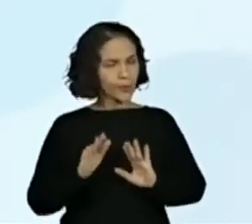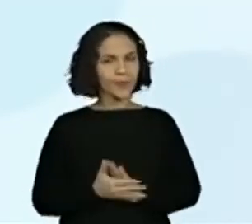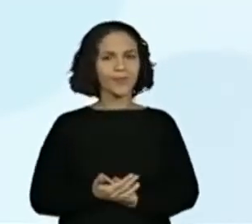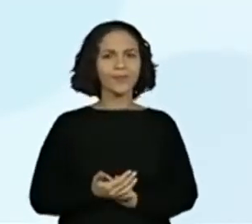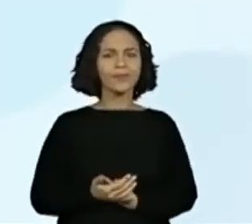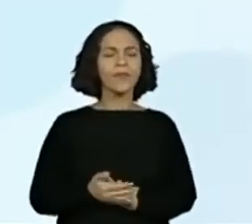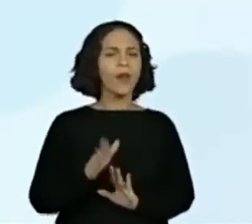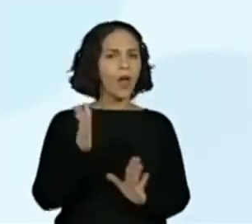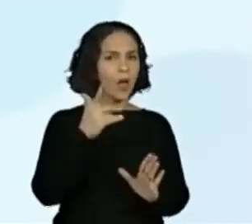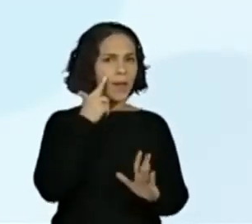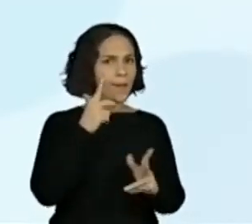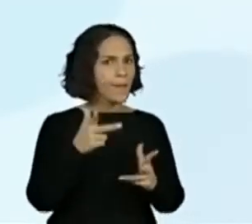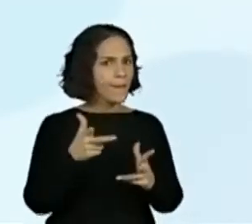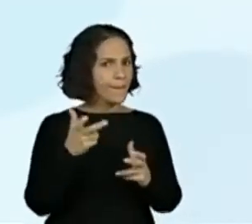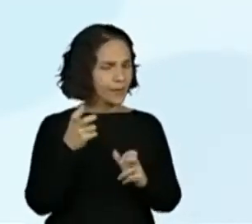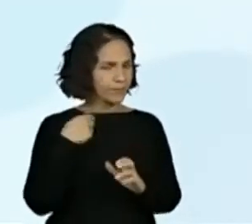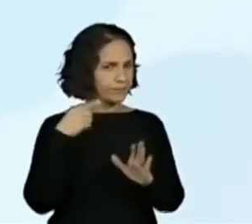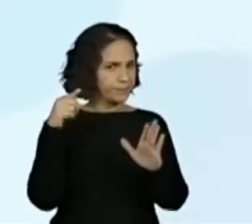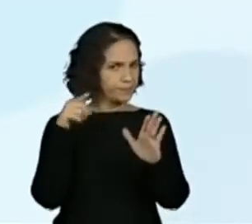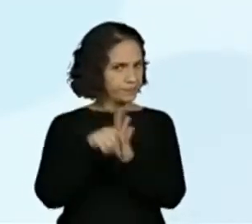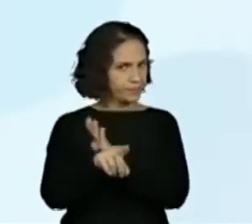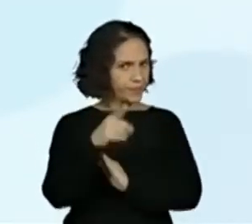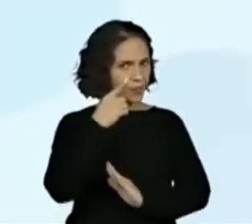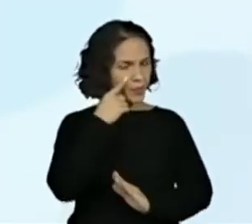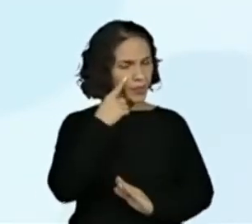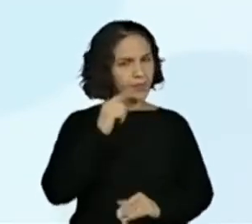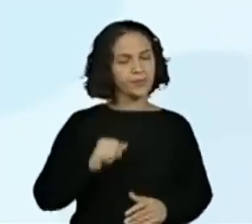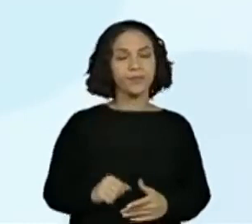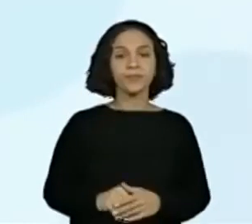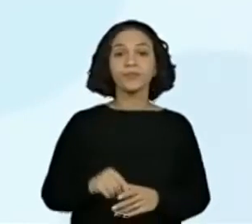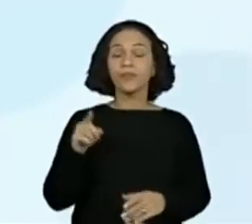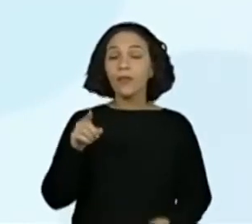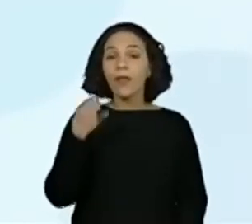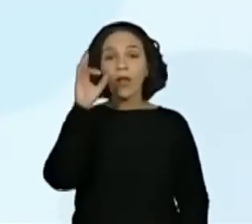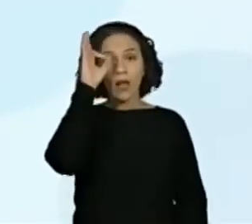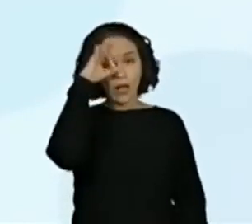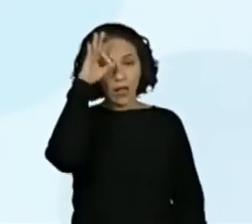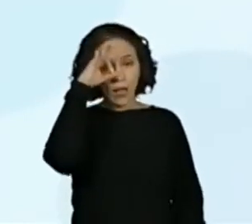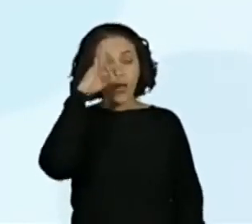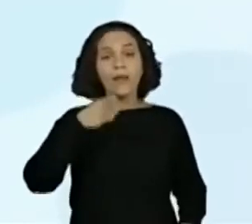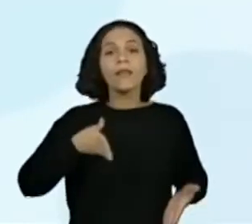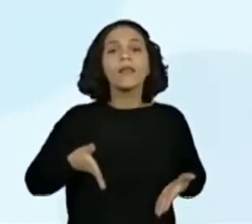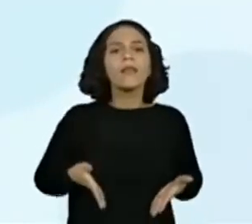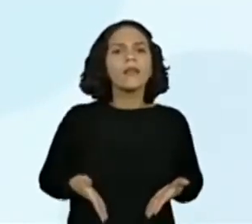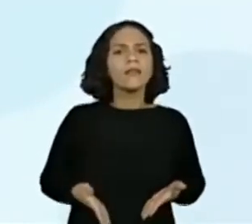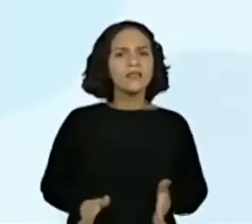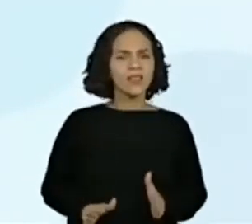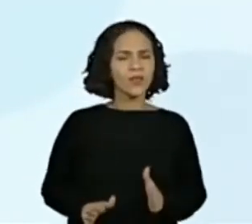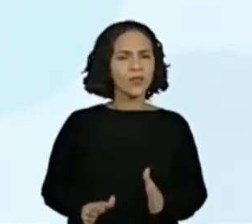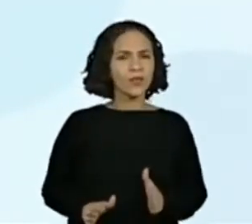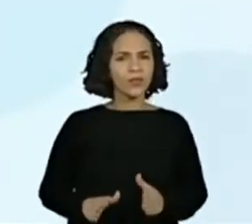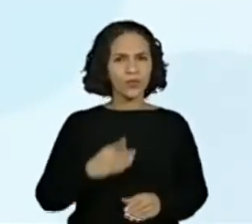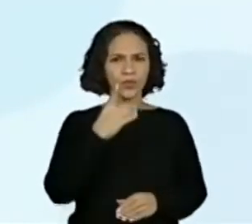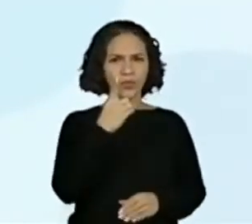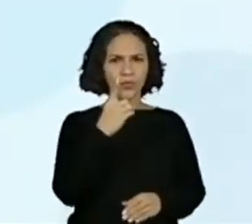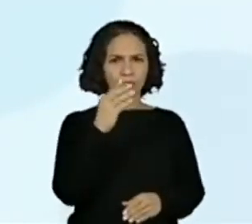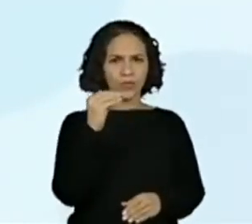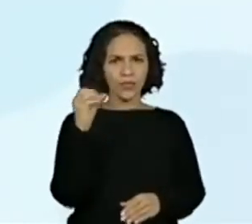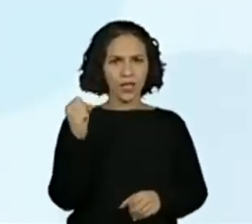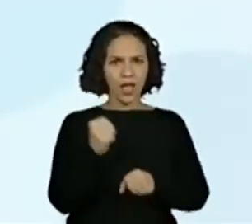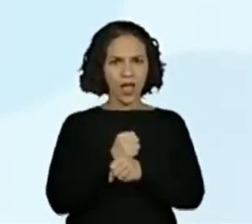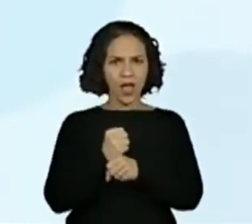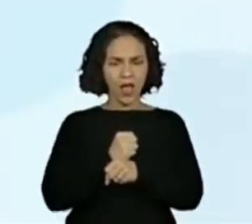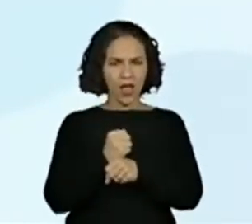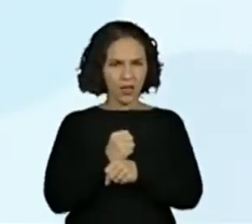Mas vamos observar essa perguntinha. Cândido Portinari nasceu há 100 anos, há